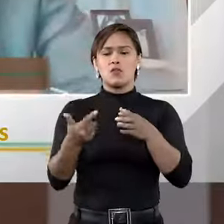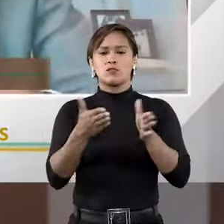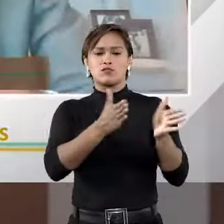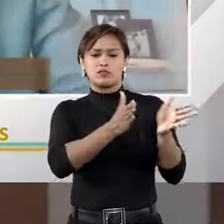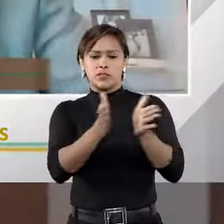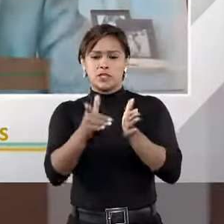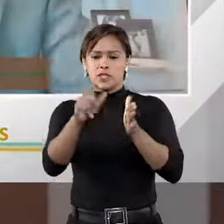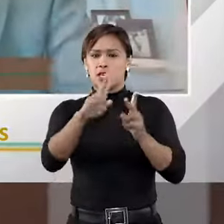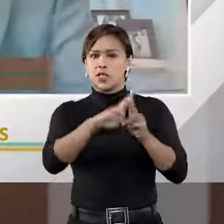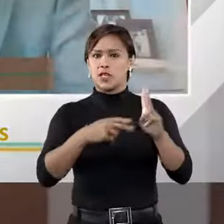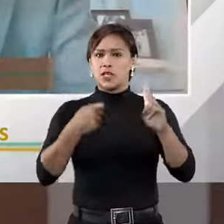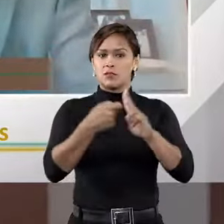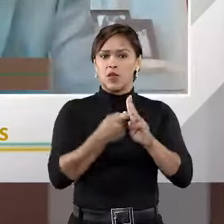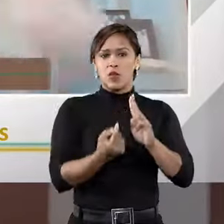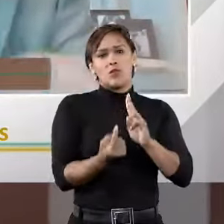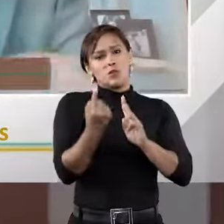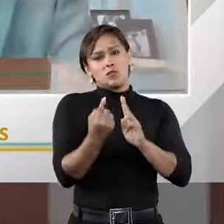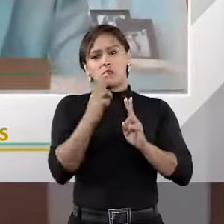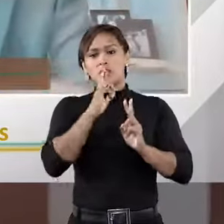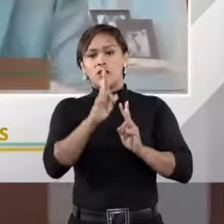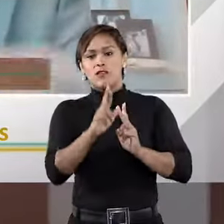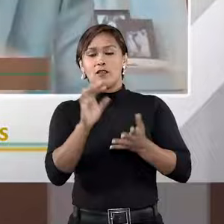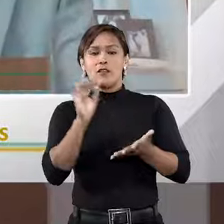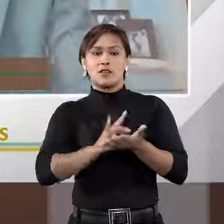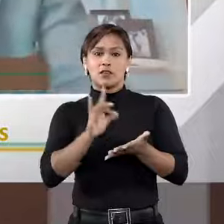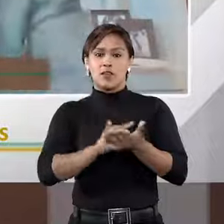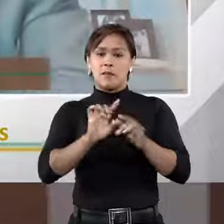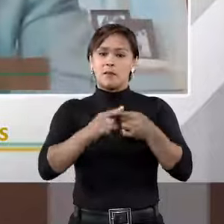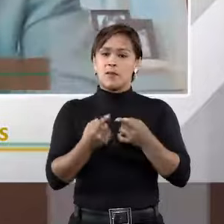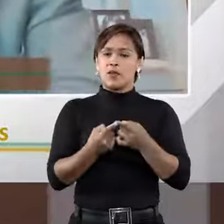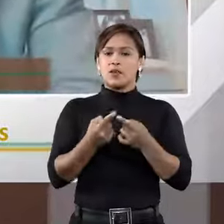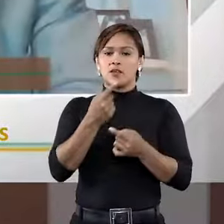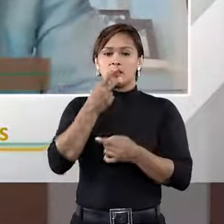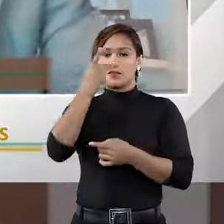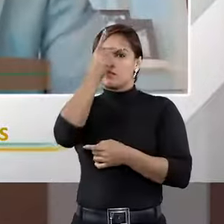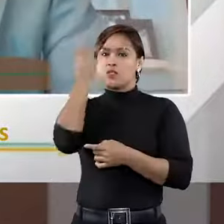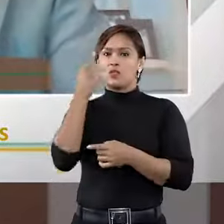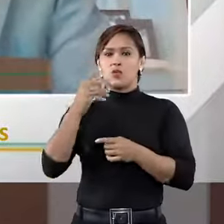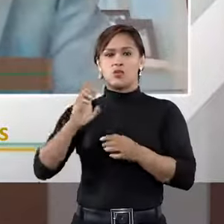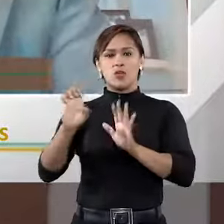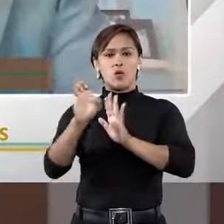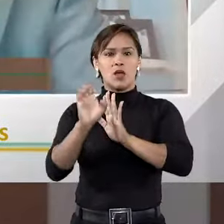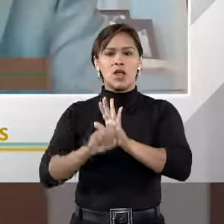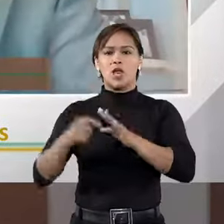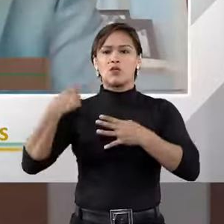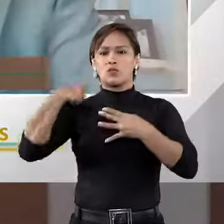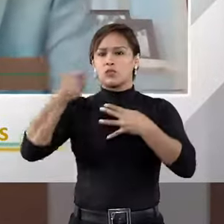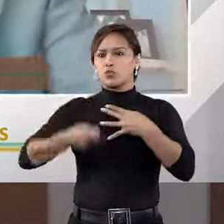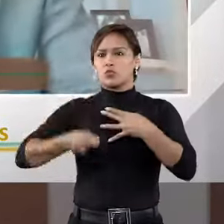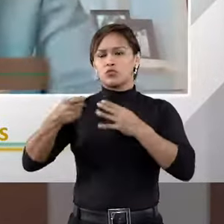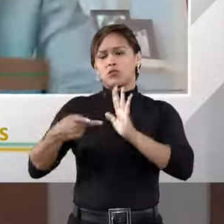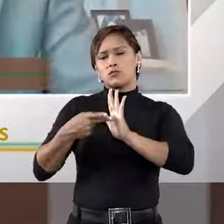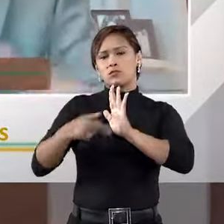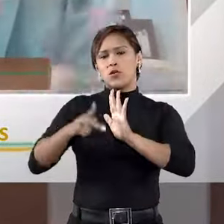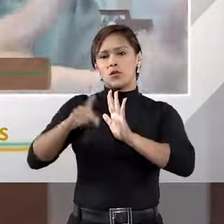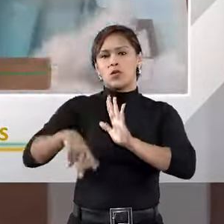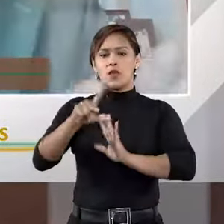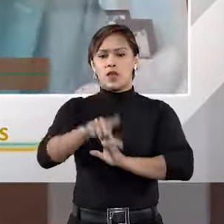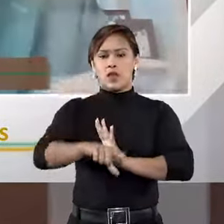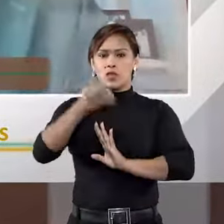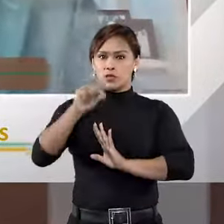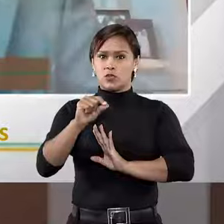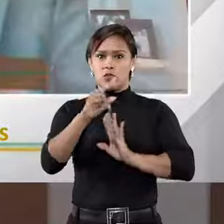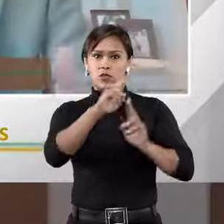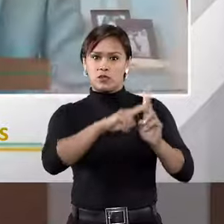transação entre as partes. Alguém vai dizer quem tem razão, só que esse alguém não é o poder estatal, não é o juiz estatal, é um juiz escolhido